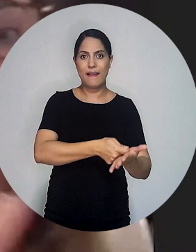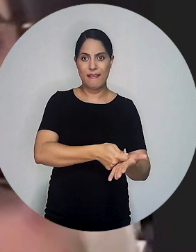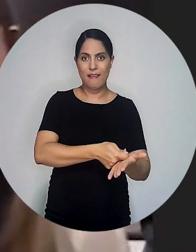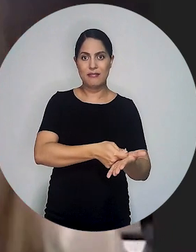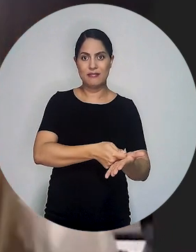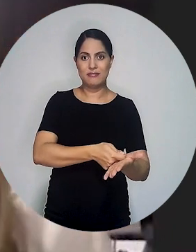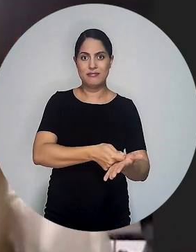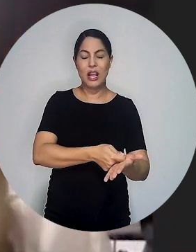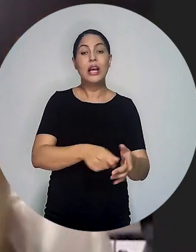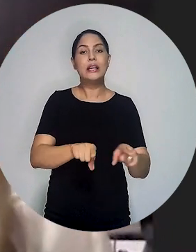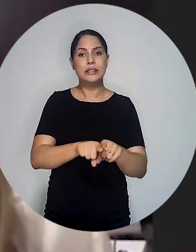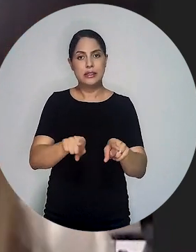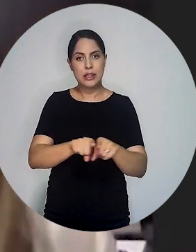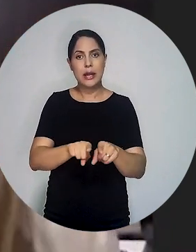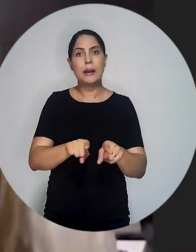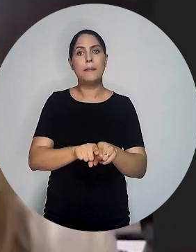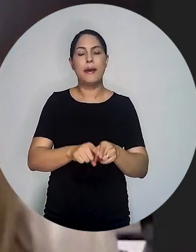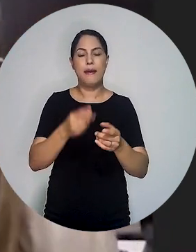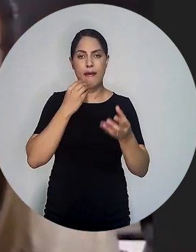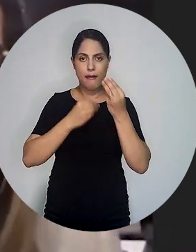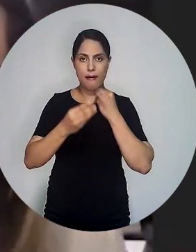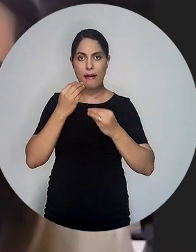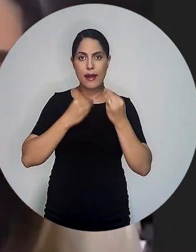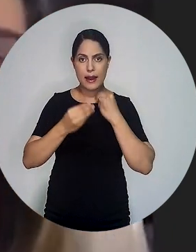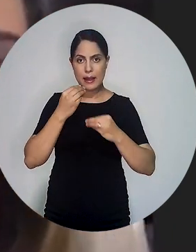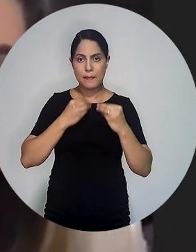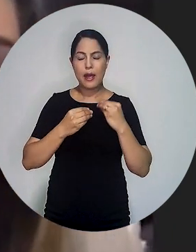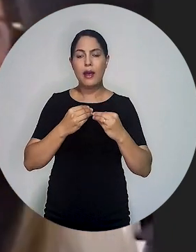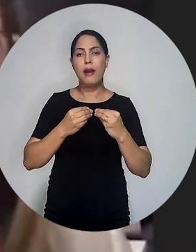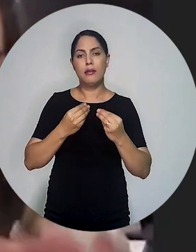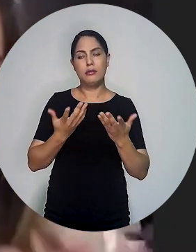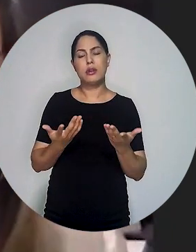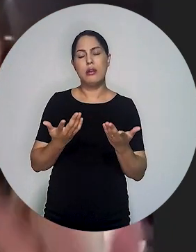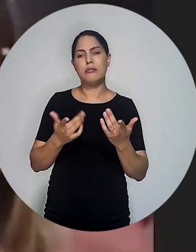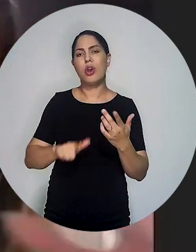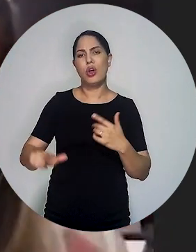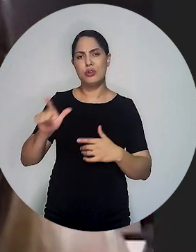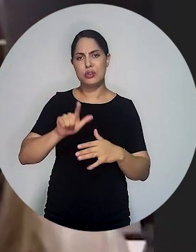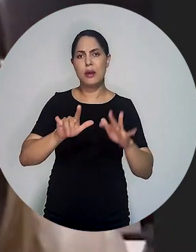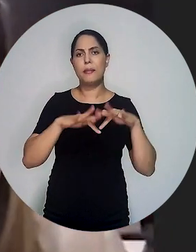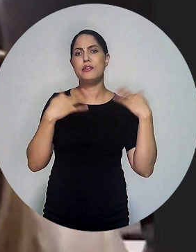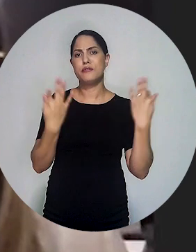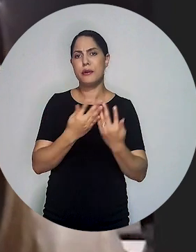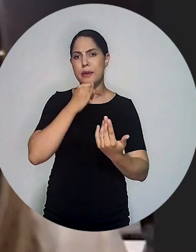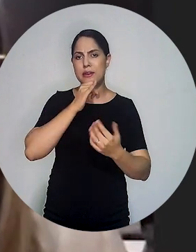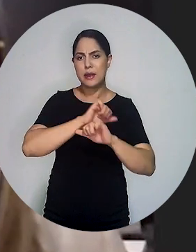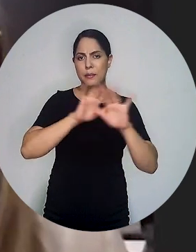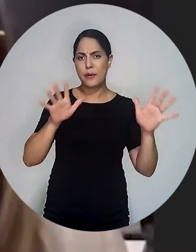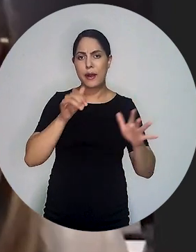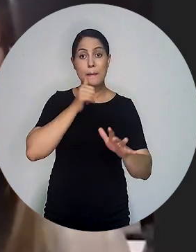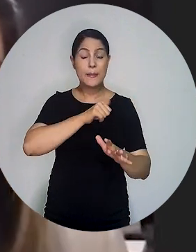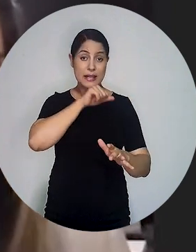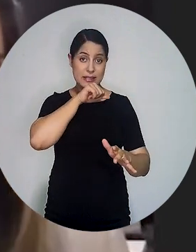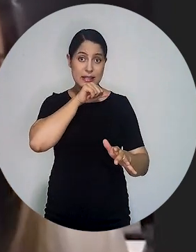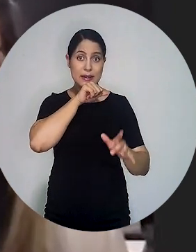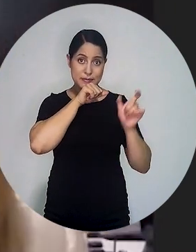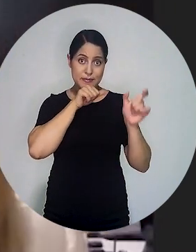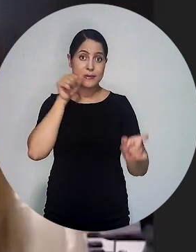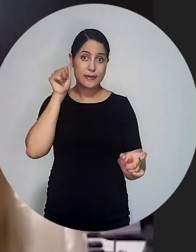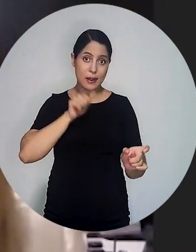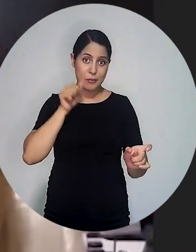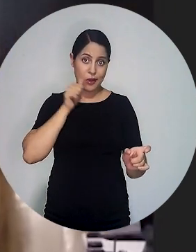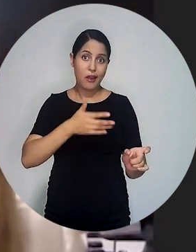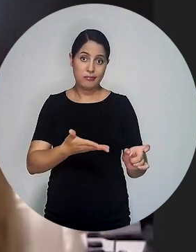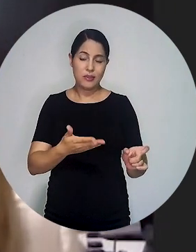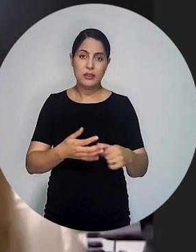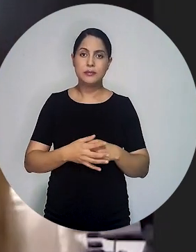alimentícia e daquelas, principalmente, que recebiam, em sua grande maioria, na composição das famílias brasileiras, das mães, né? Então,